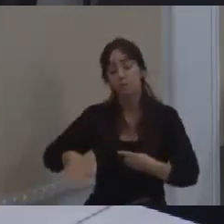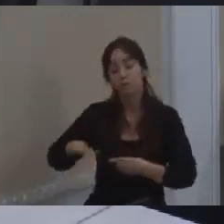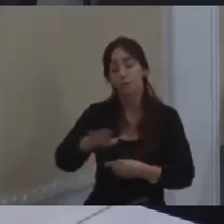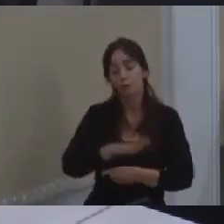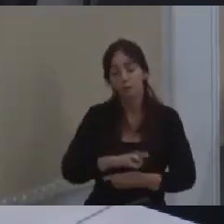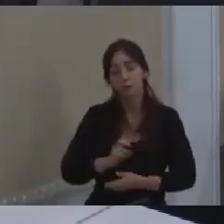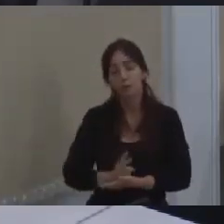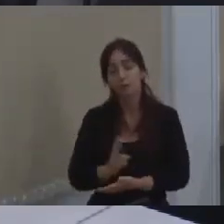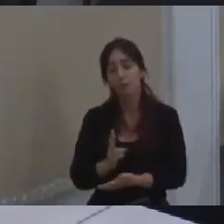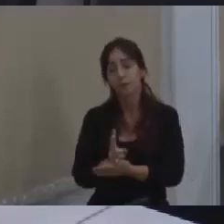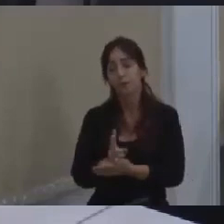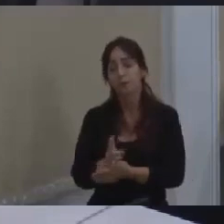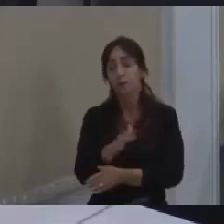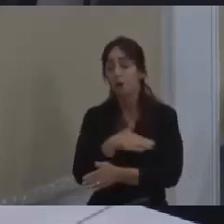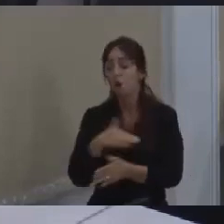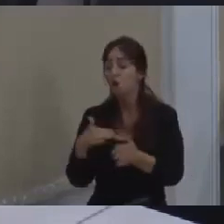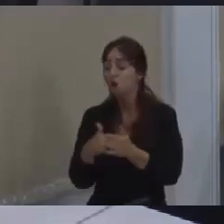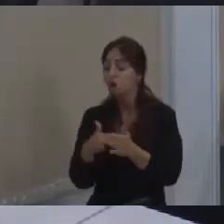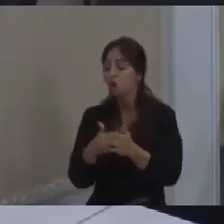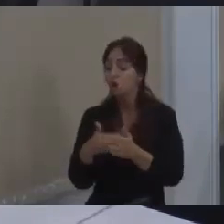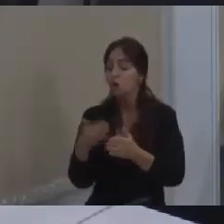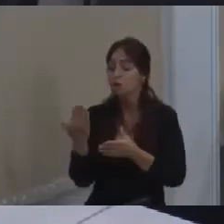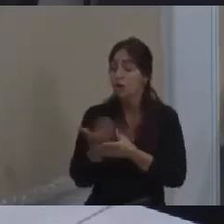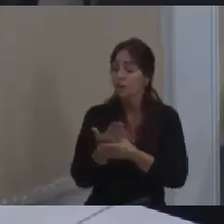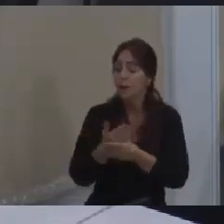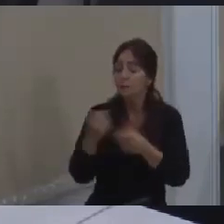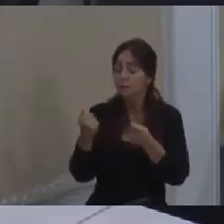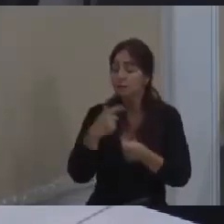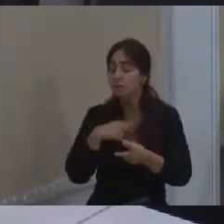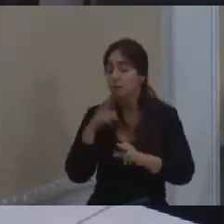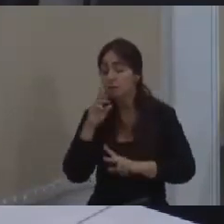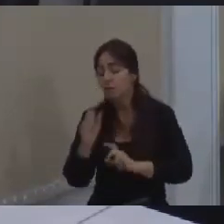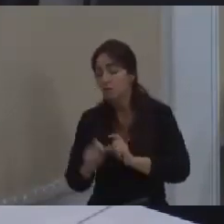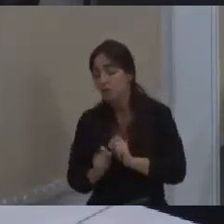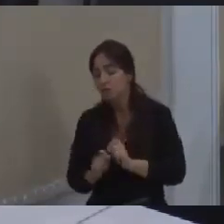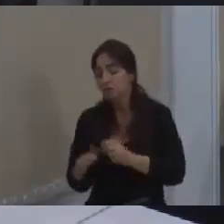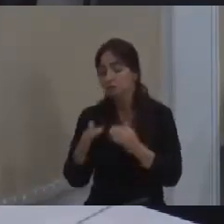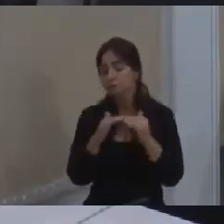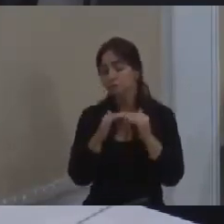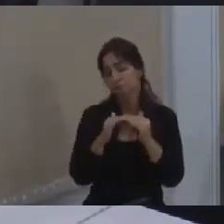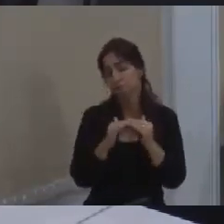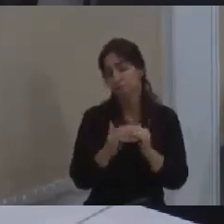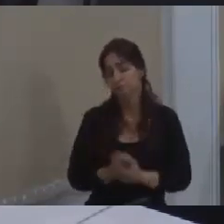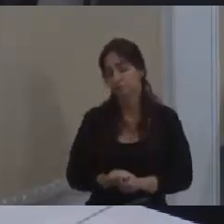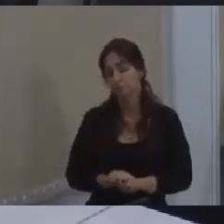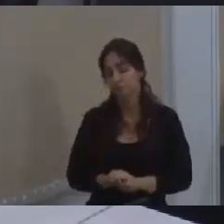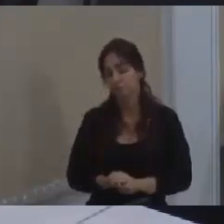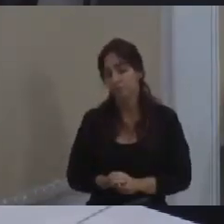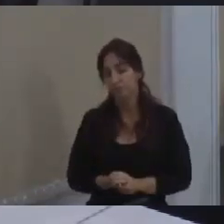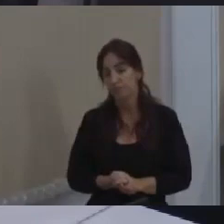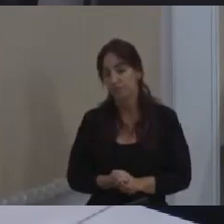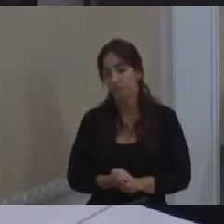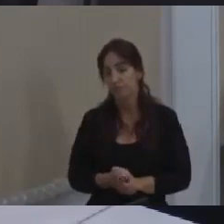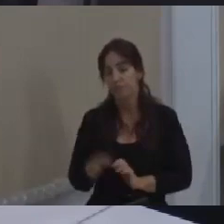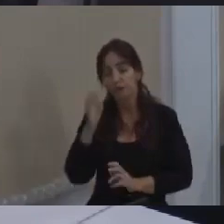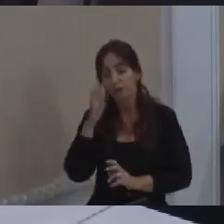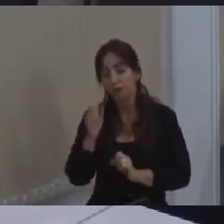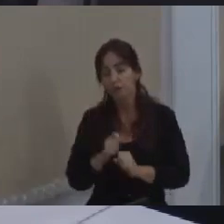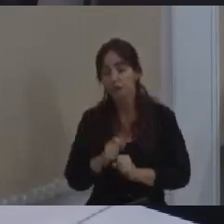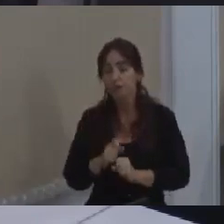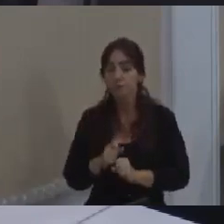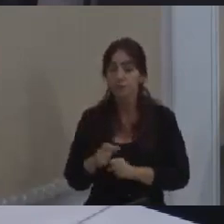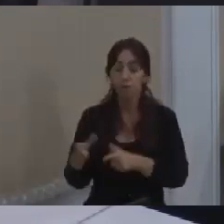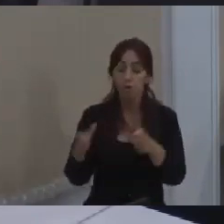todas as pastas precisam de ter esse tipo de pegada então entenda que o ambiente de